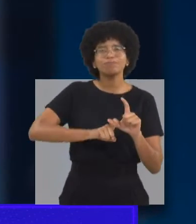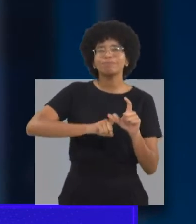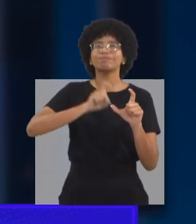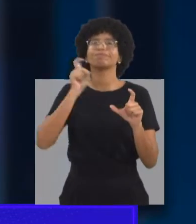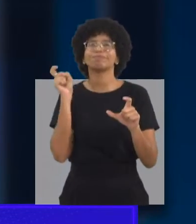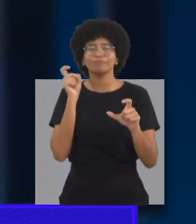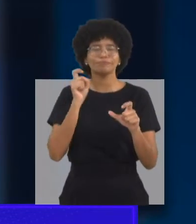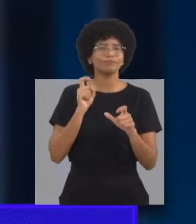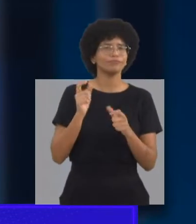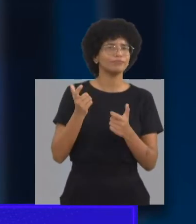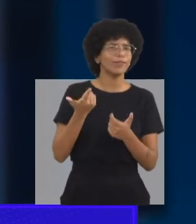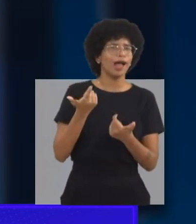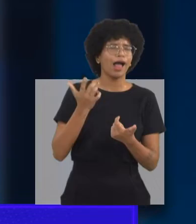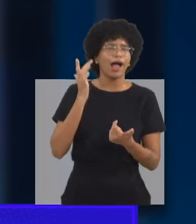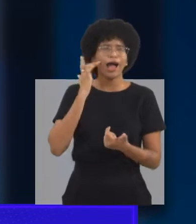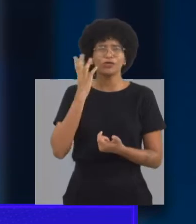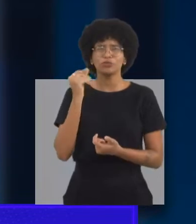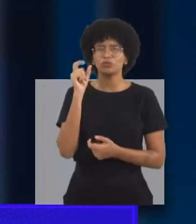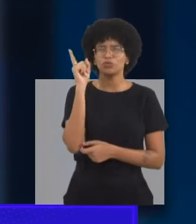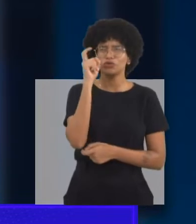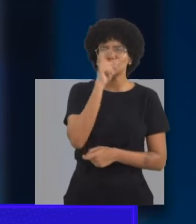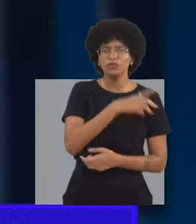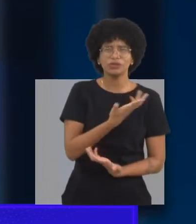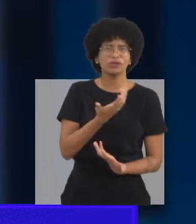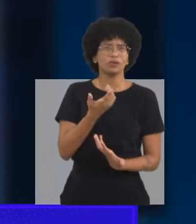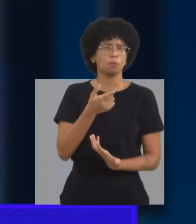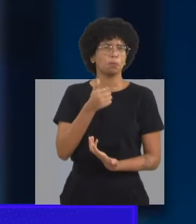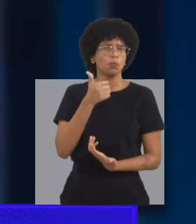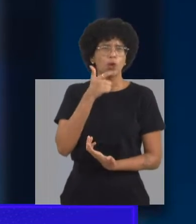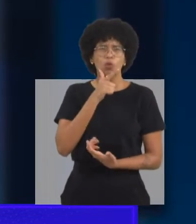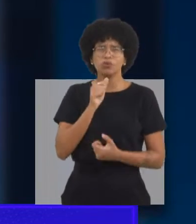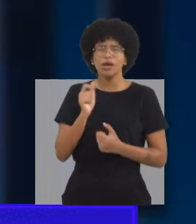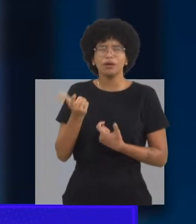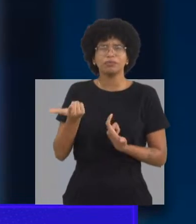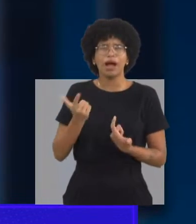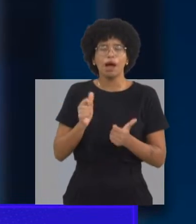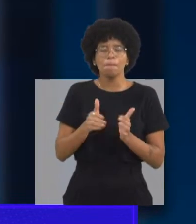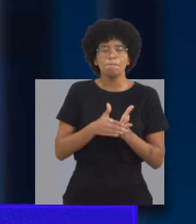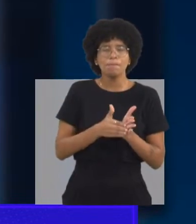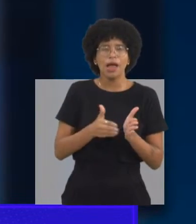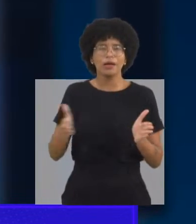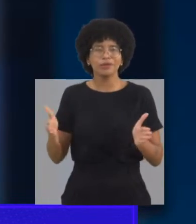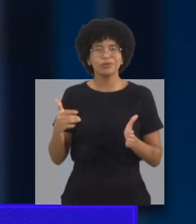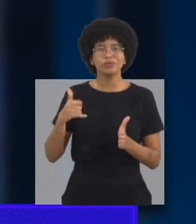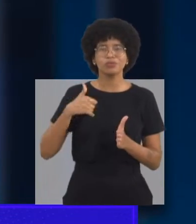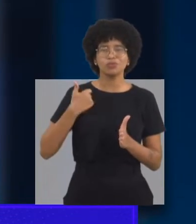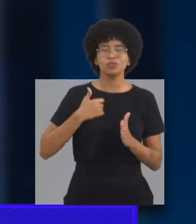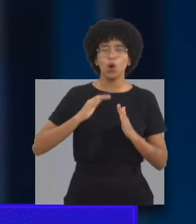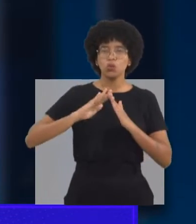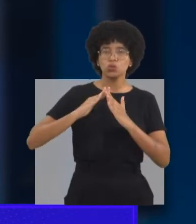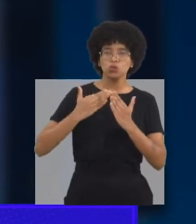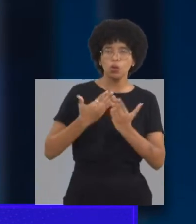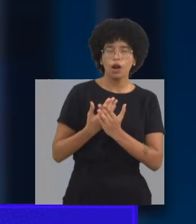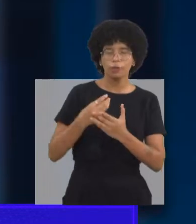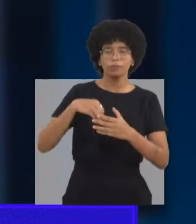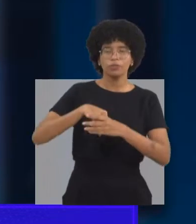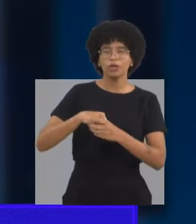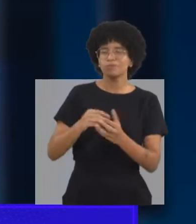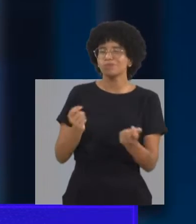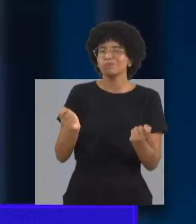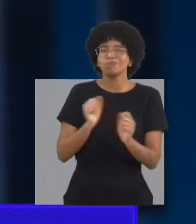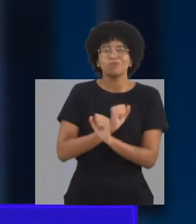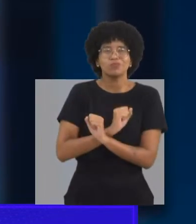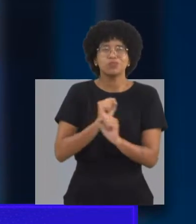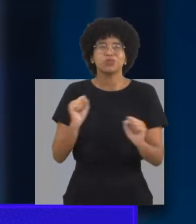vestir-se, independente, e por algum determinado motivo ela ainda tem um grau de dependência muito grande, ela não